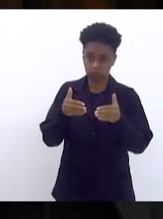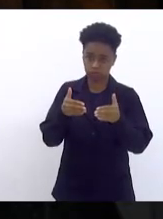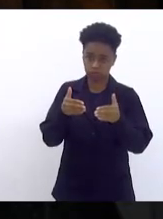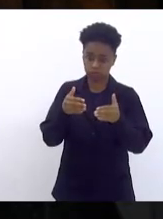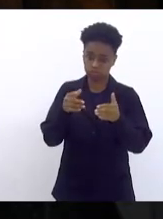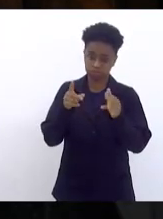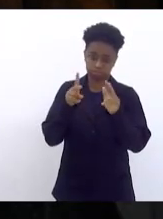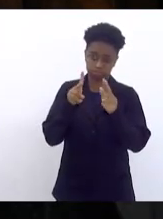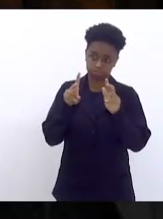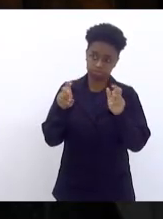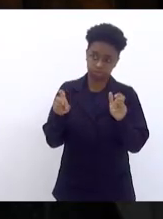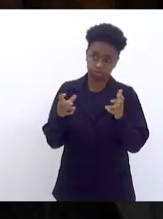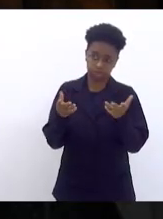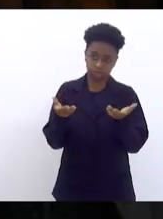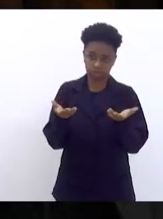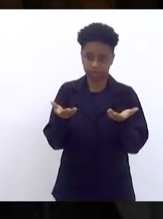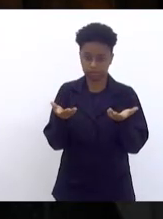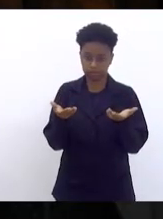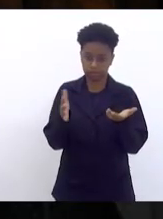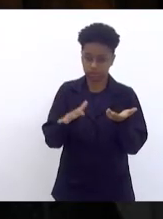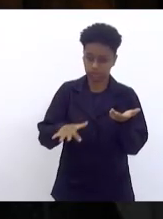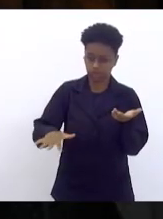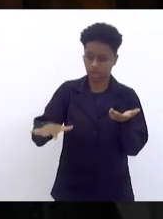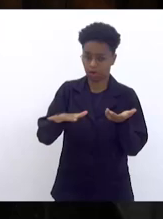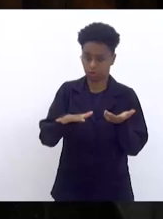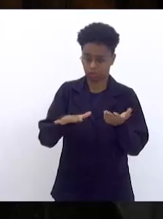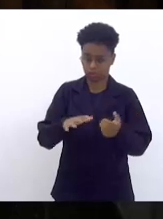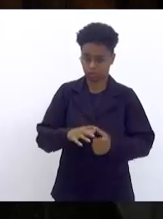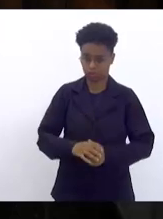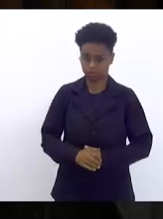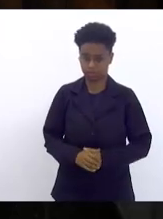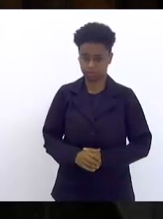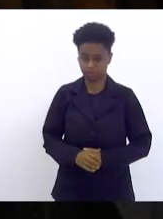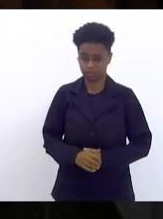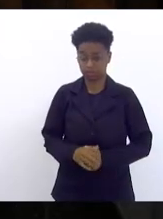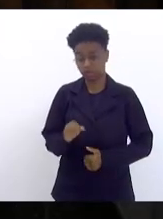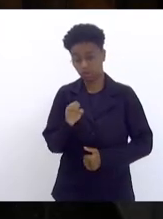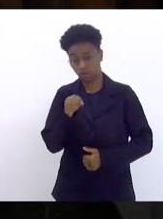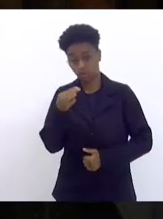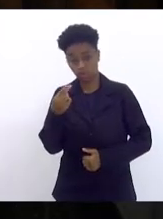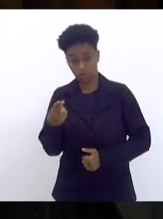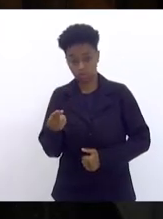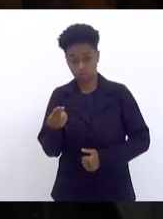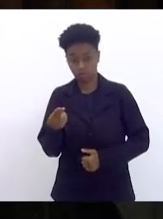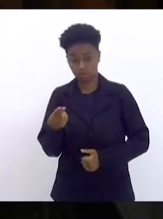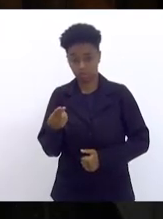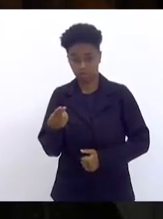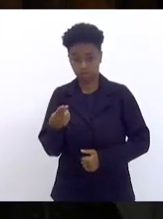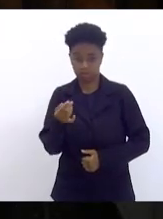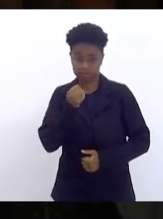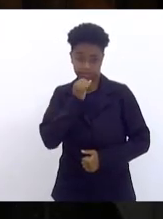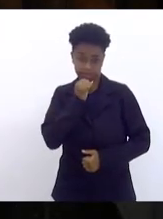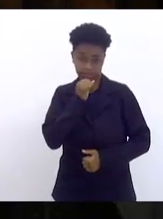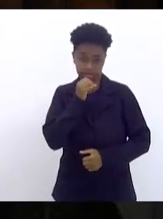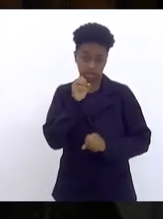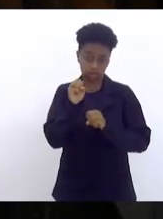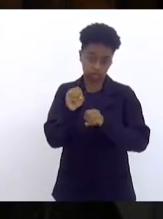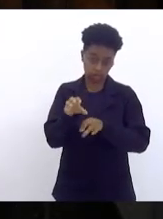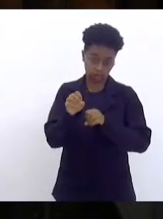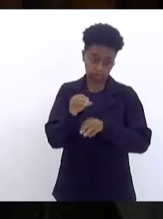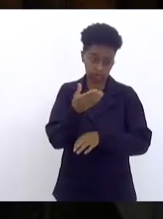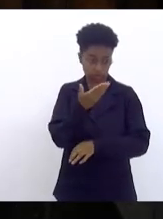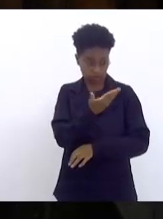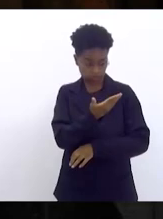questões mais gerais do Estado, como educação, no caso de vossa